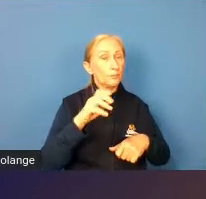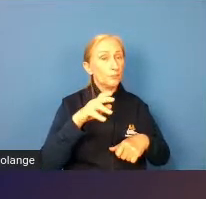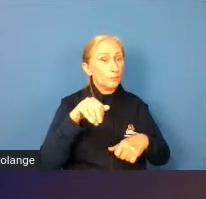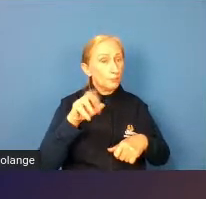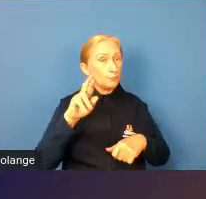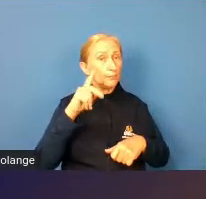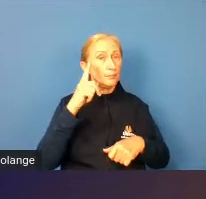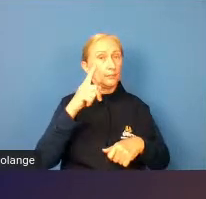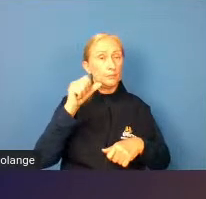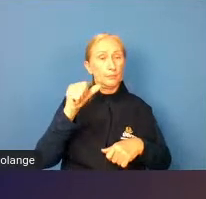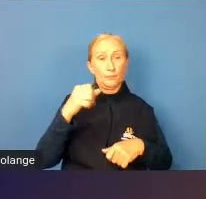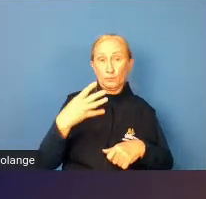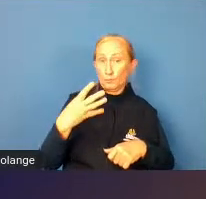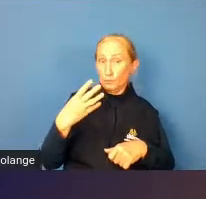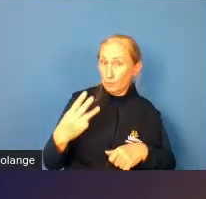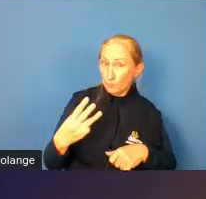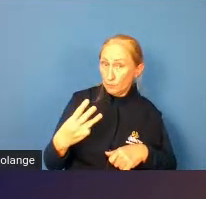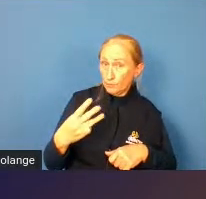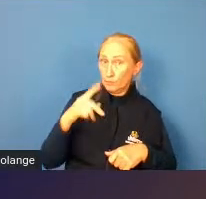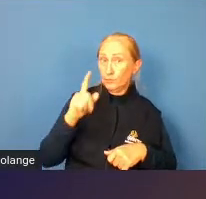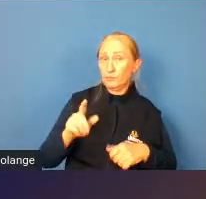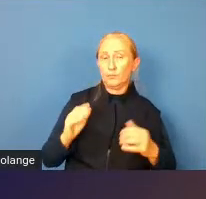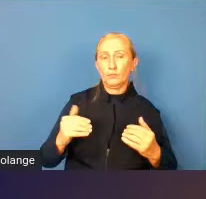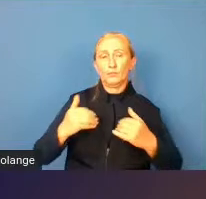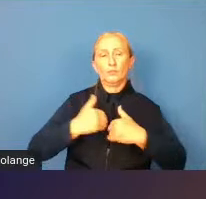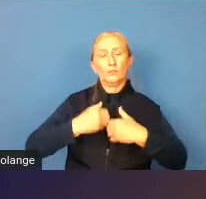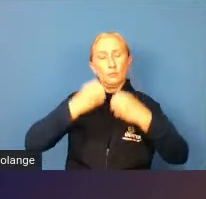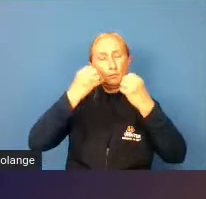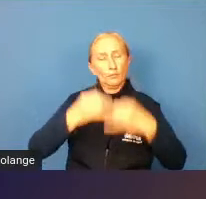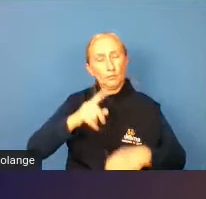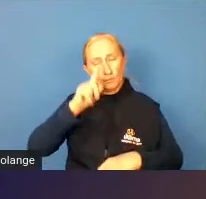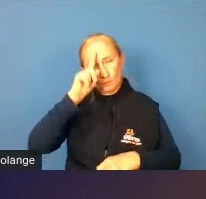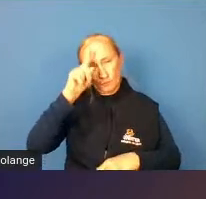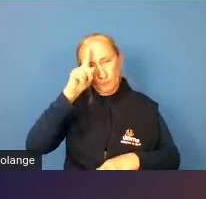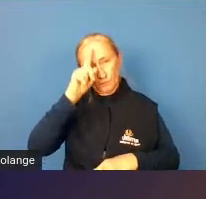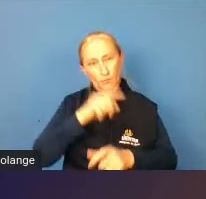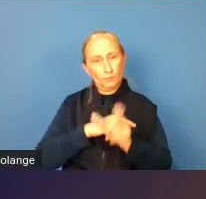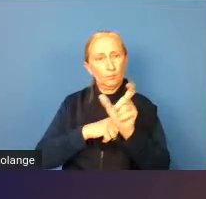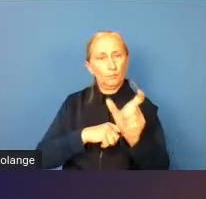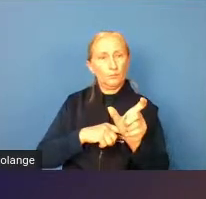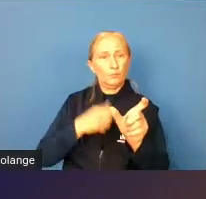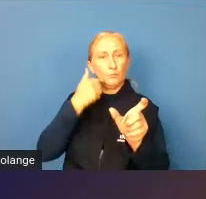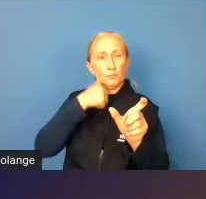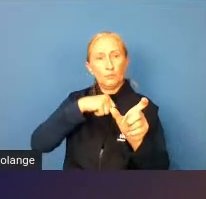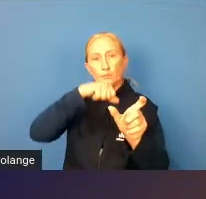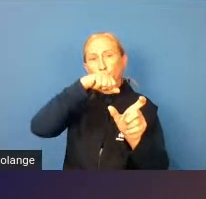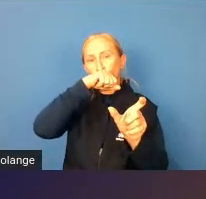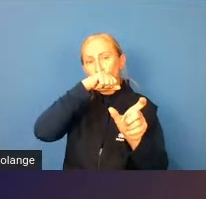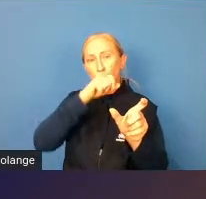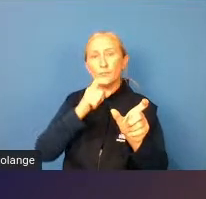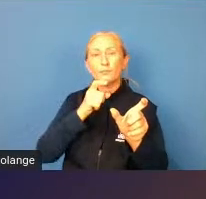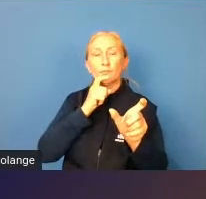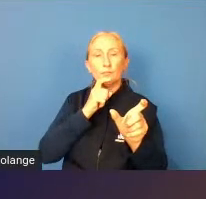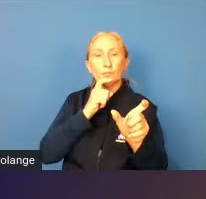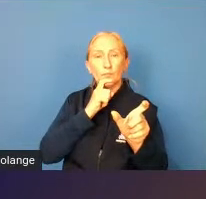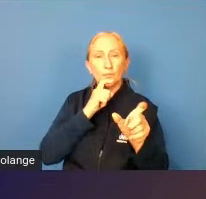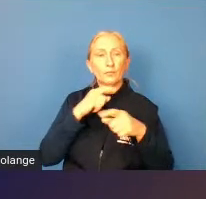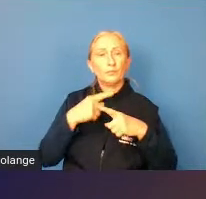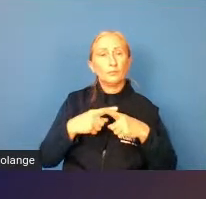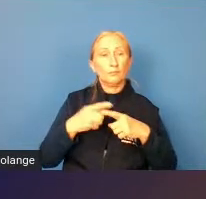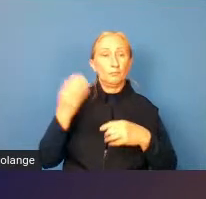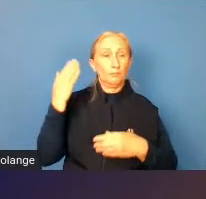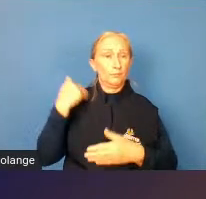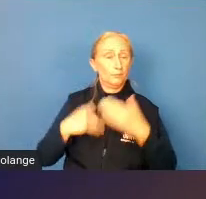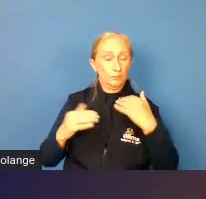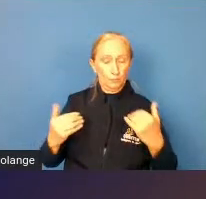1943 o autismo né foi ele ainda que inventou o termo mães geladeiras porque como